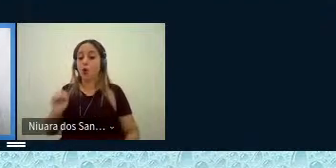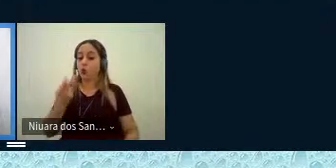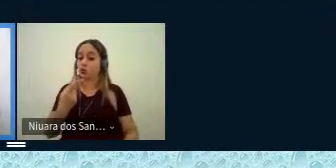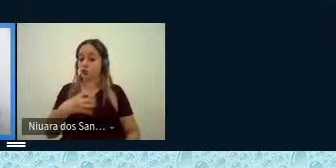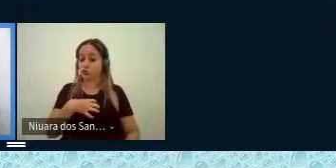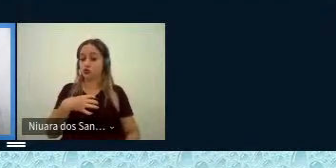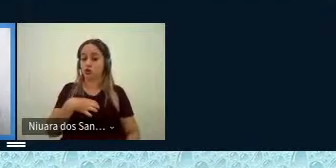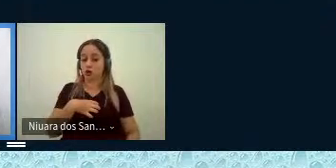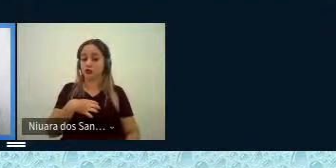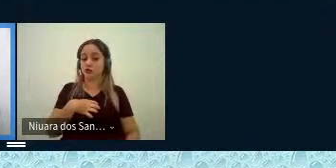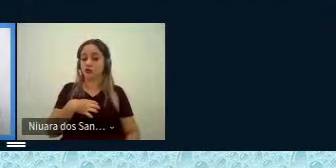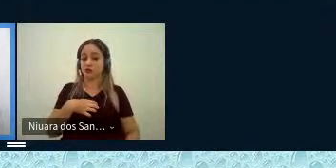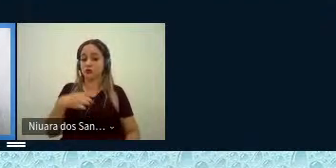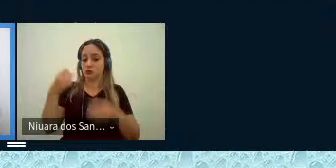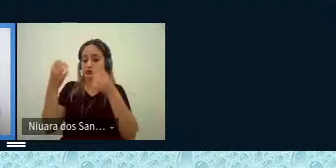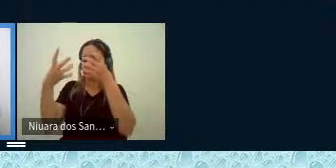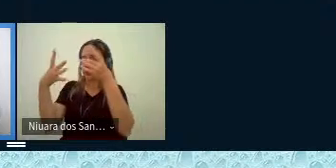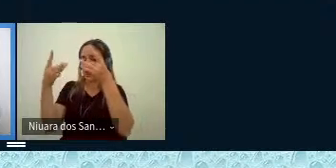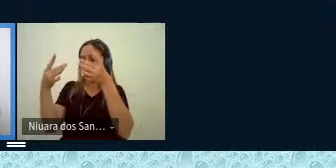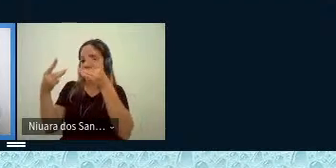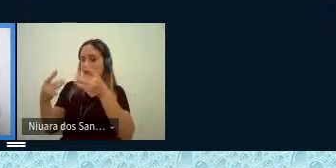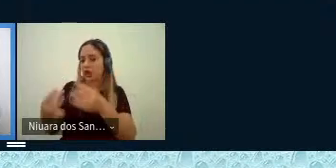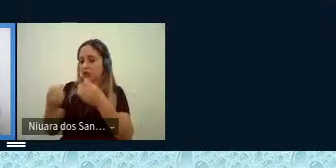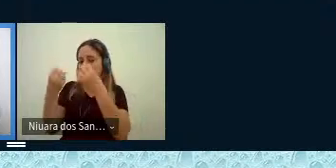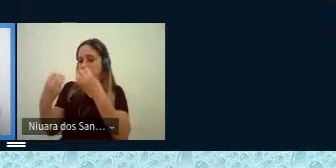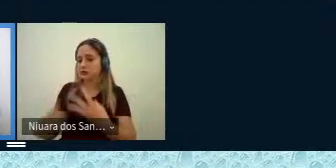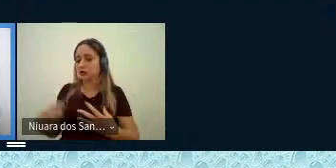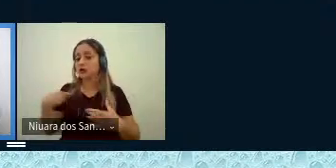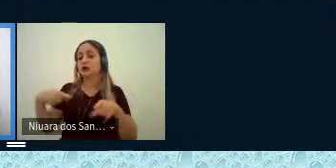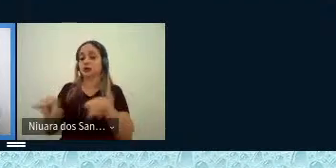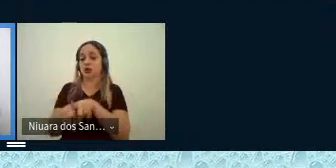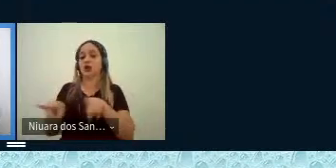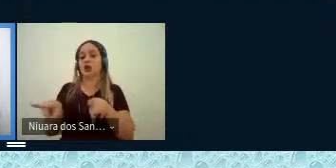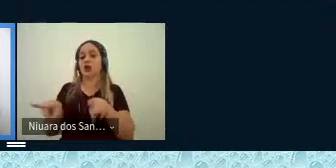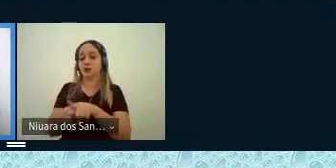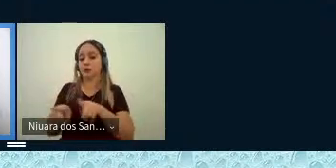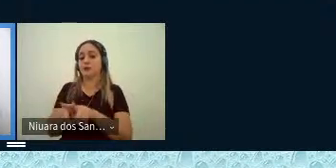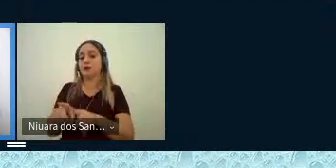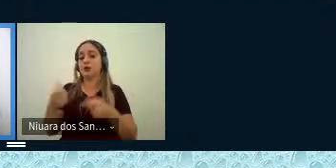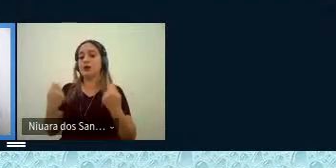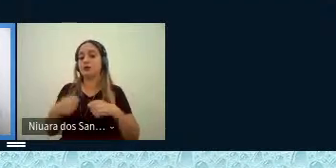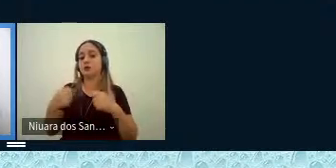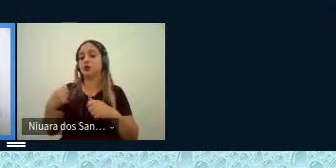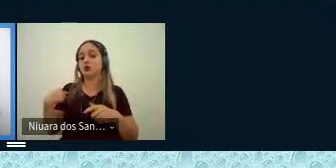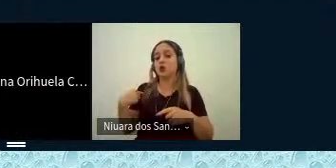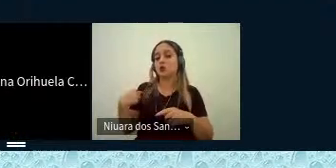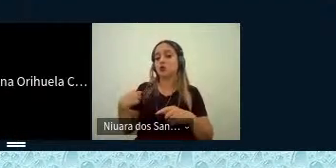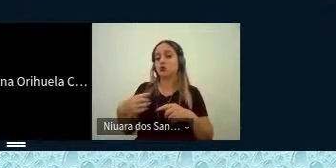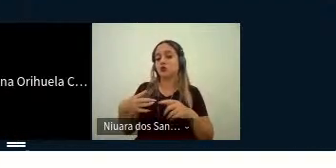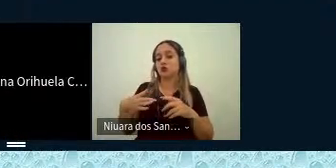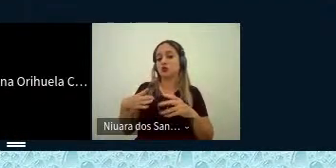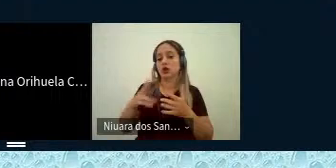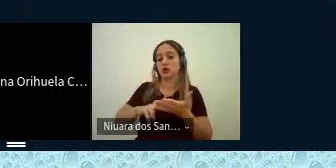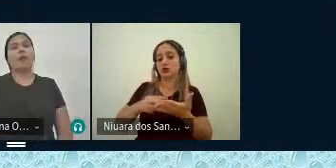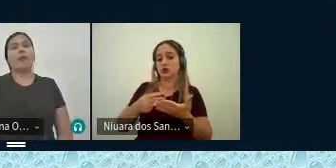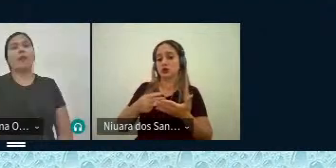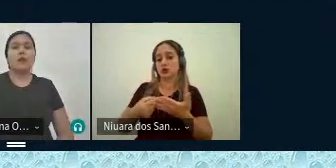como elas são descritas também comportava a necessidade que a tradução lhe pedia